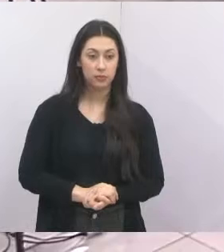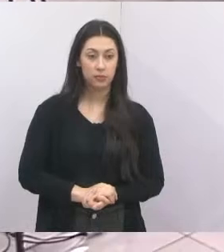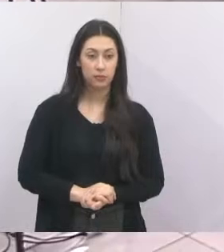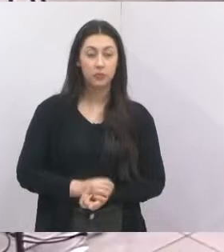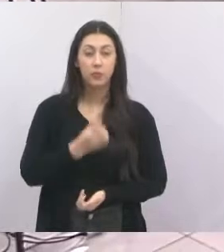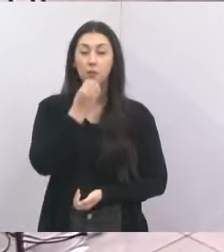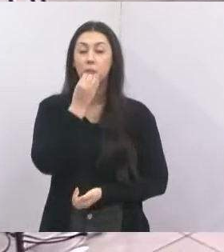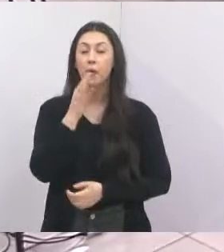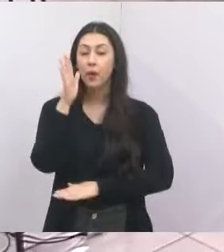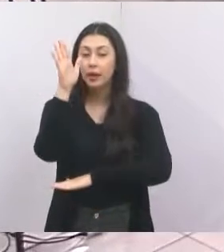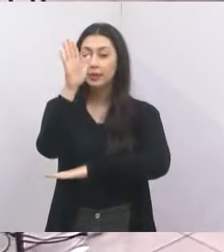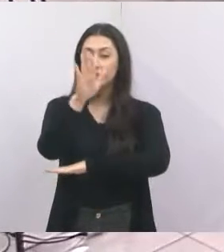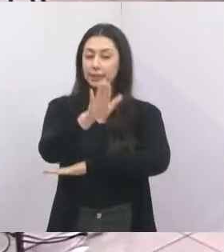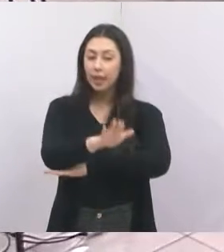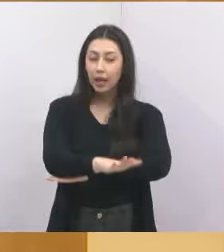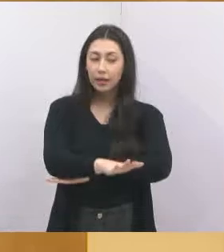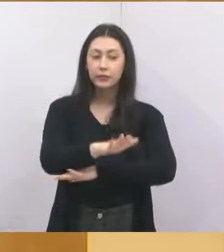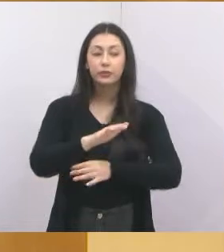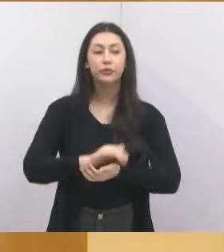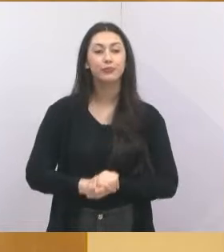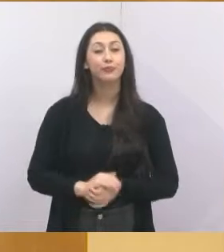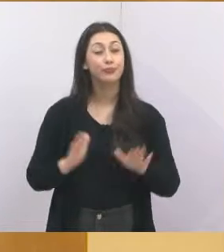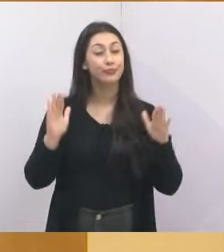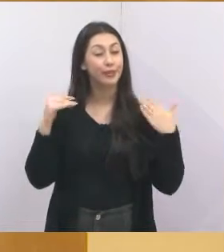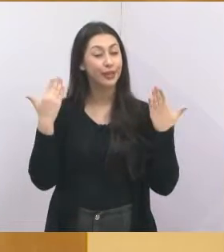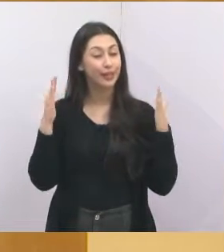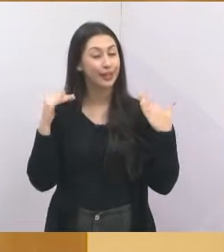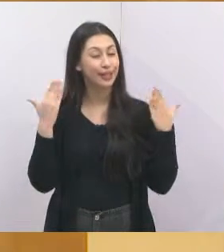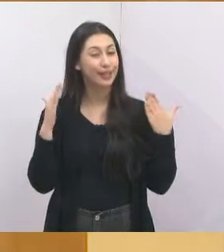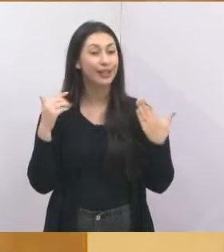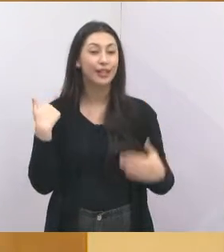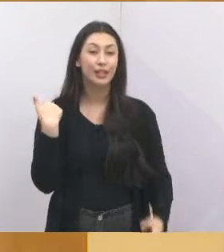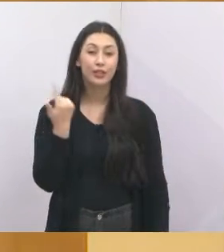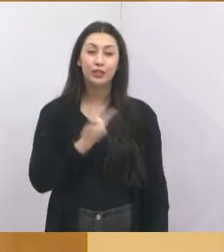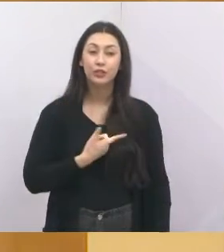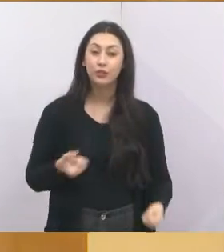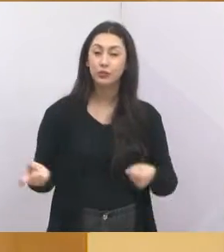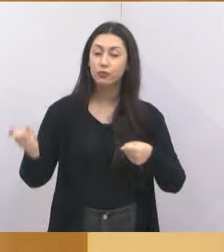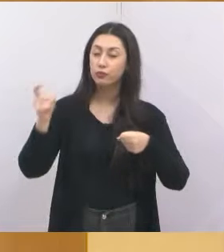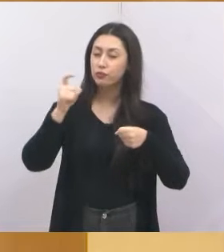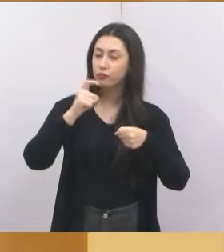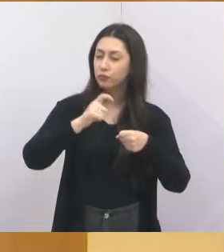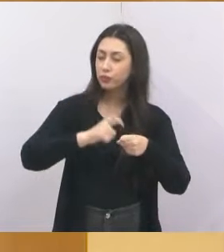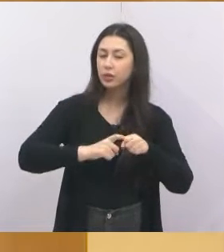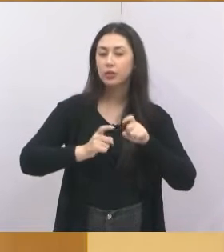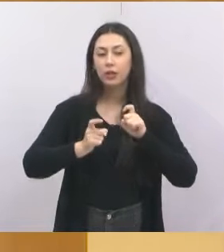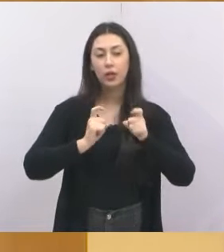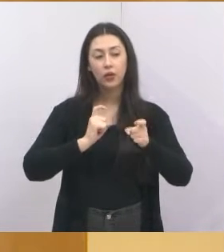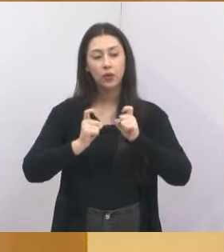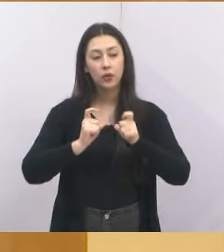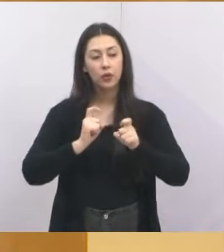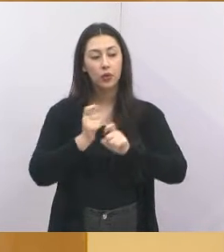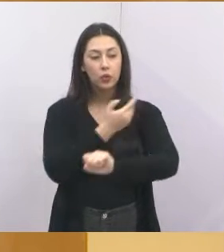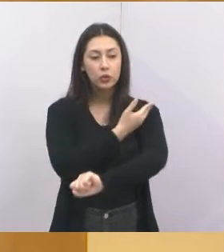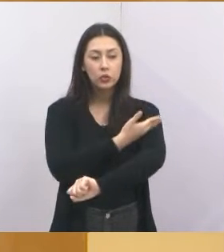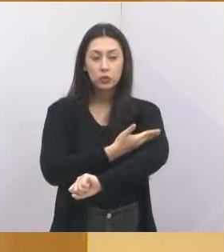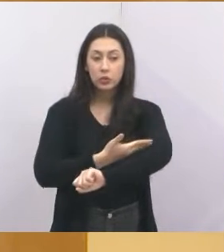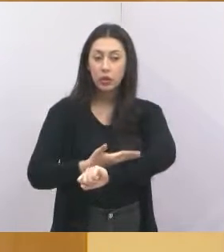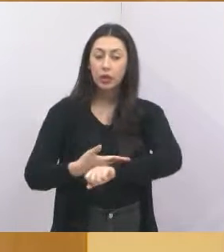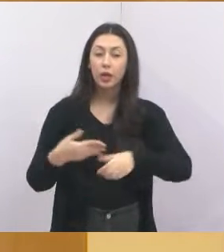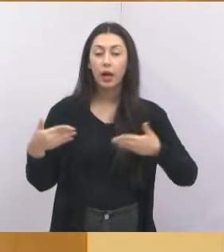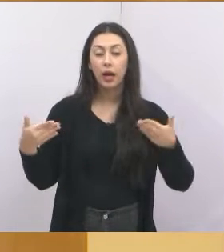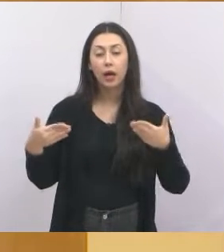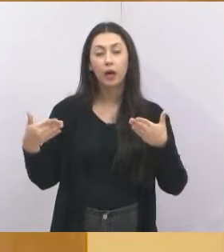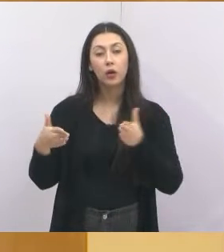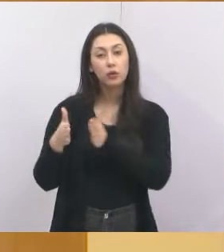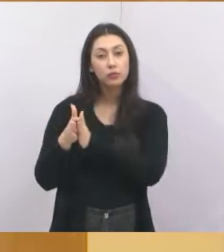Boa tarde a todos, com grande alegria que estamos retornando aos trabalhos, este é o momento da Tribuna